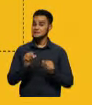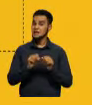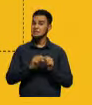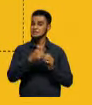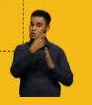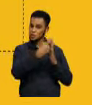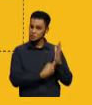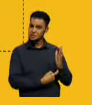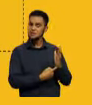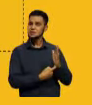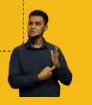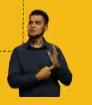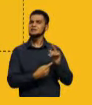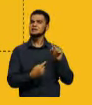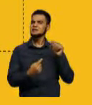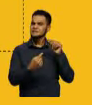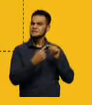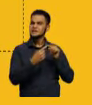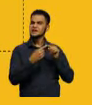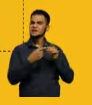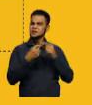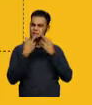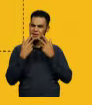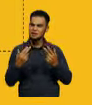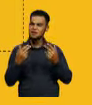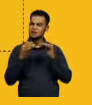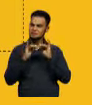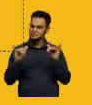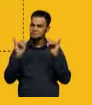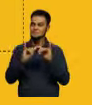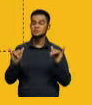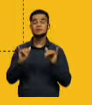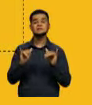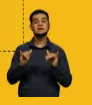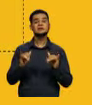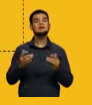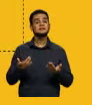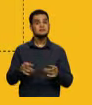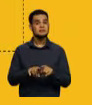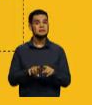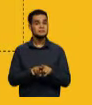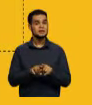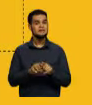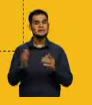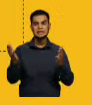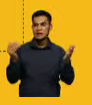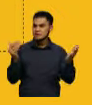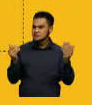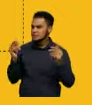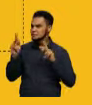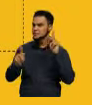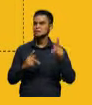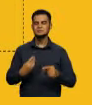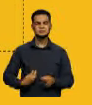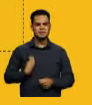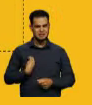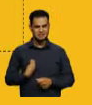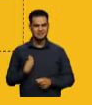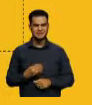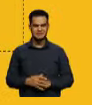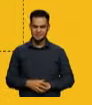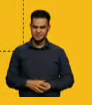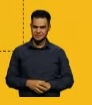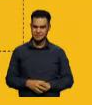vai trazer uma linguagem apelativa e vai trazer o público para participar dessa campanha. A